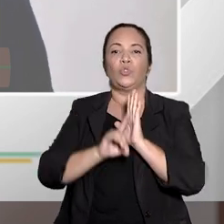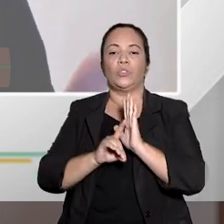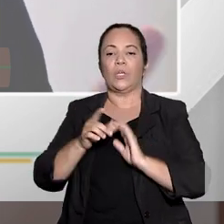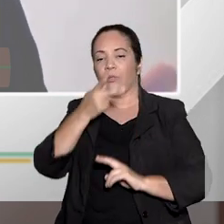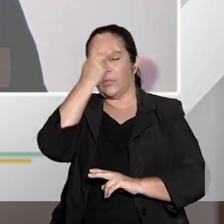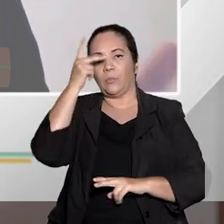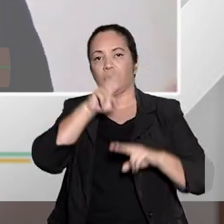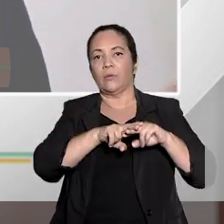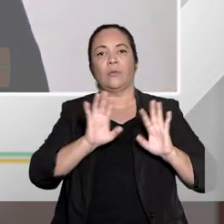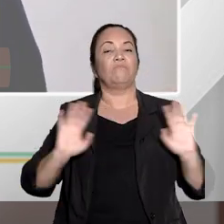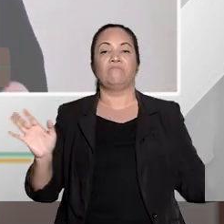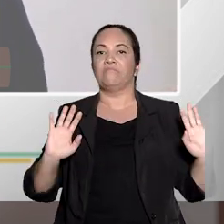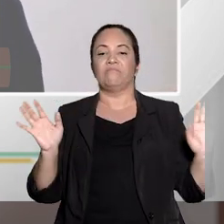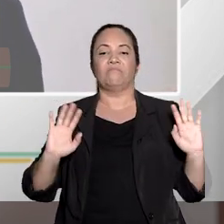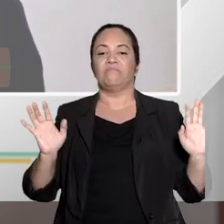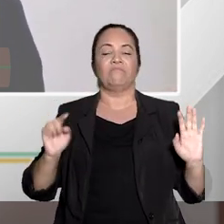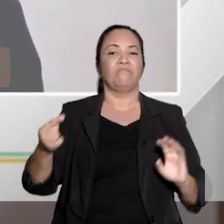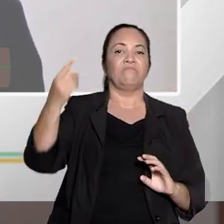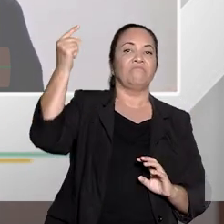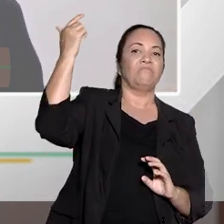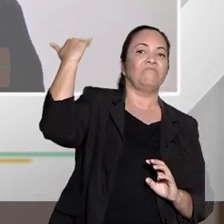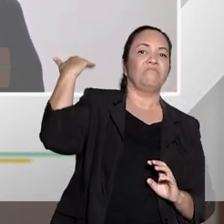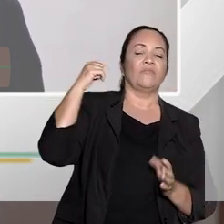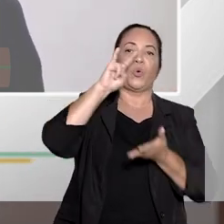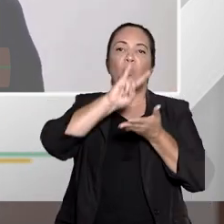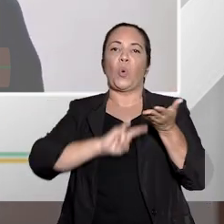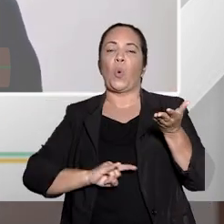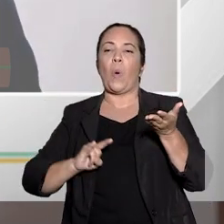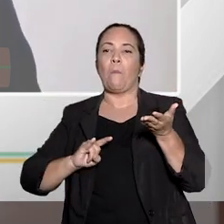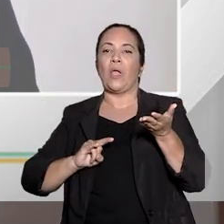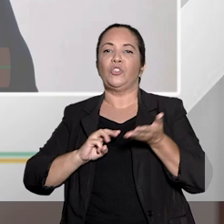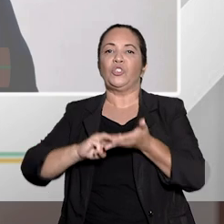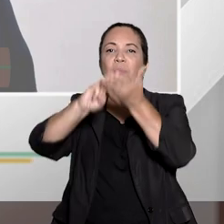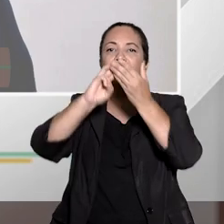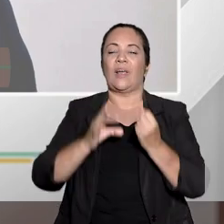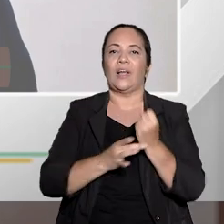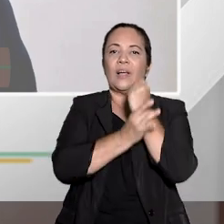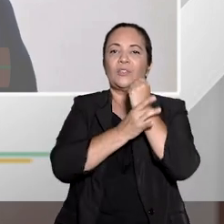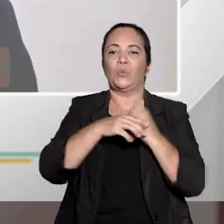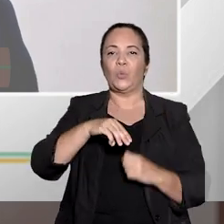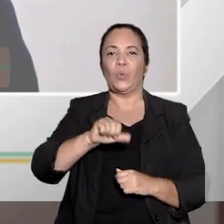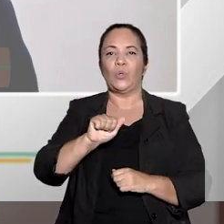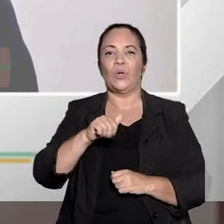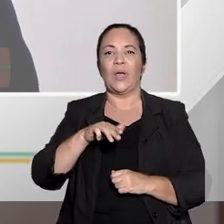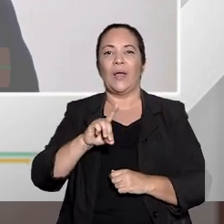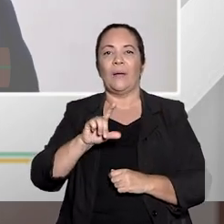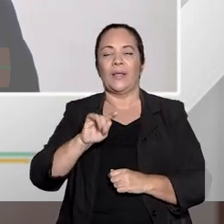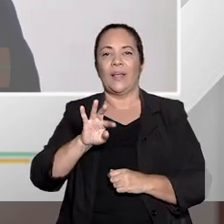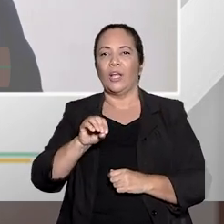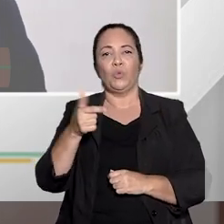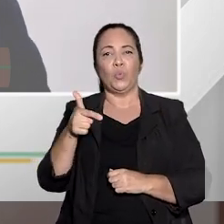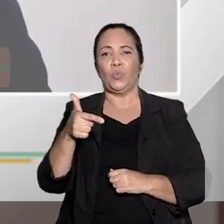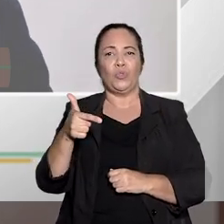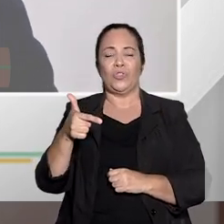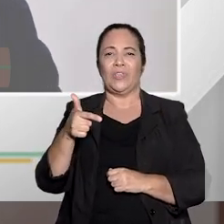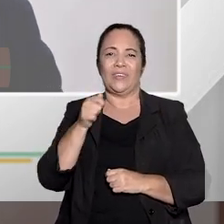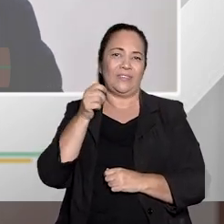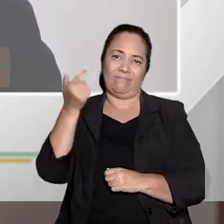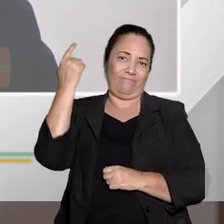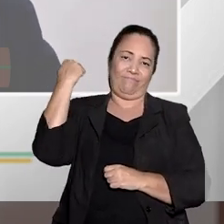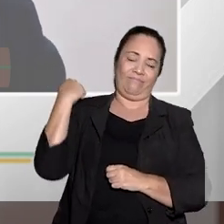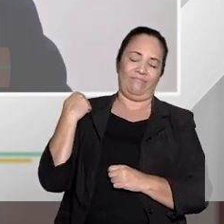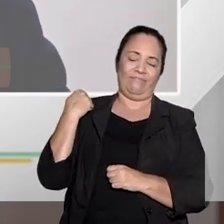gente nem existia, sequer existia a figura do mandato de segurança, por exemplo. E o habeas corpus acaba criando uma